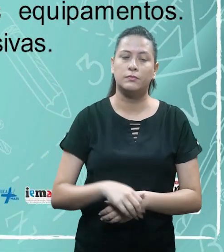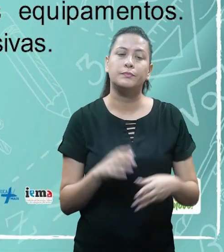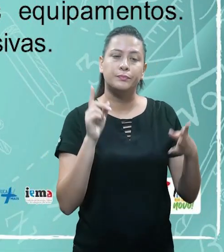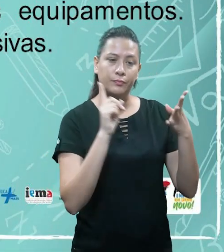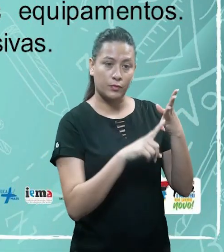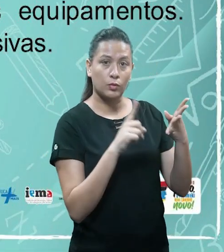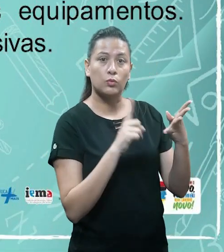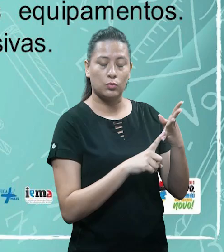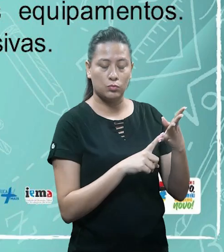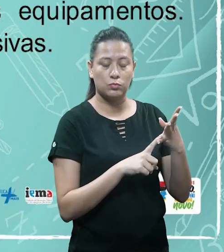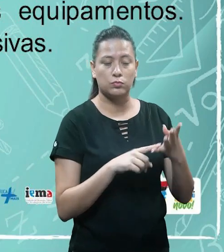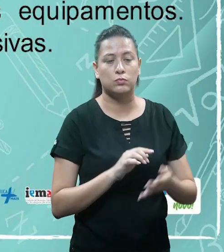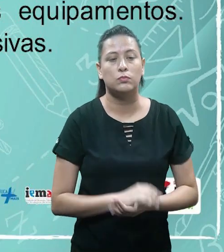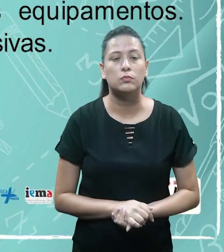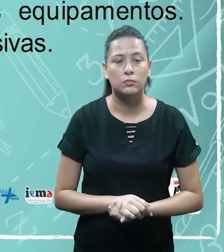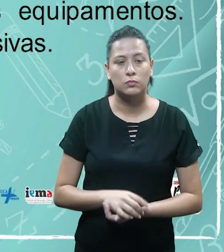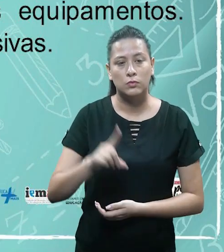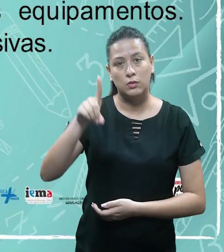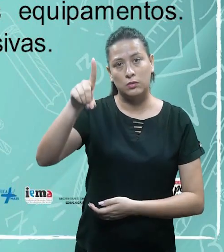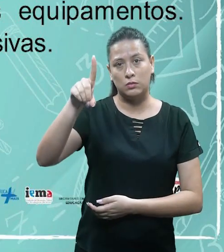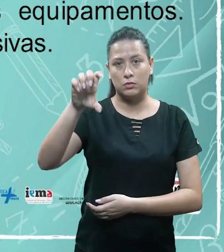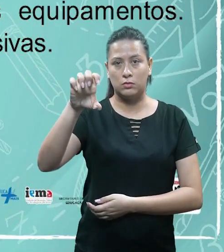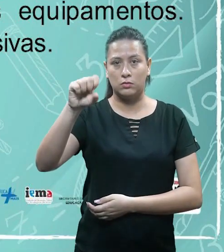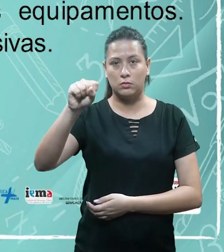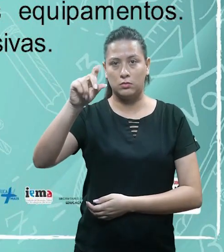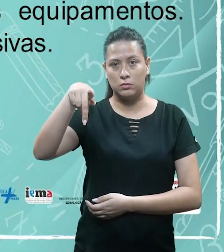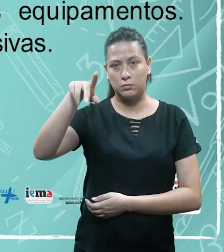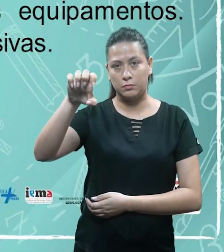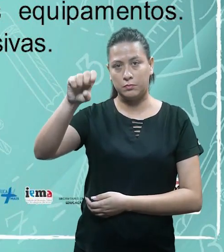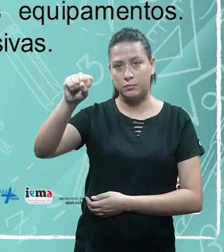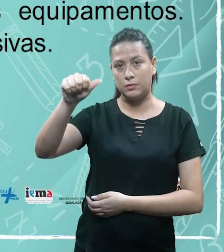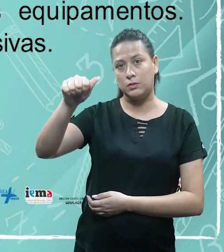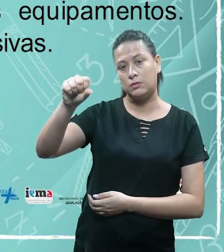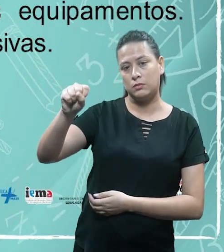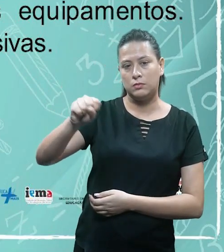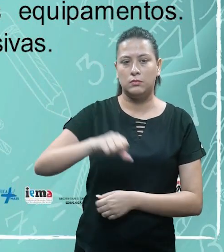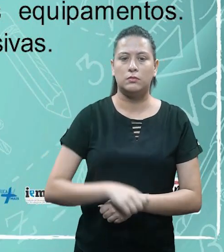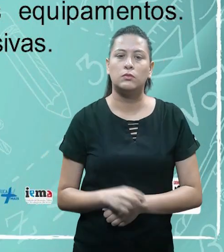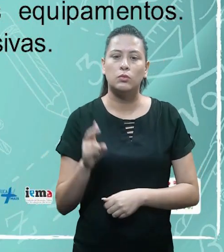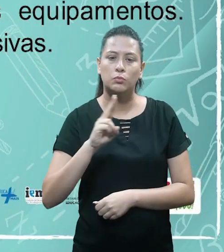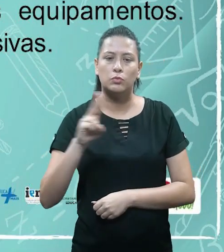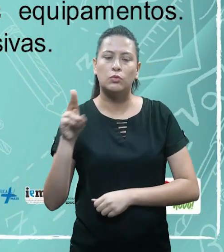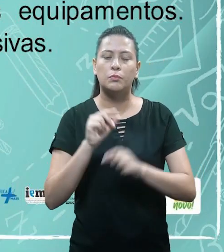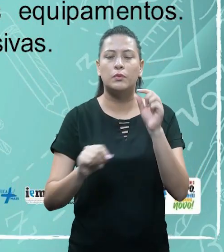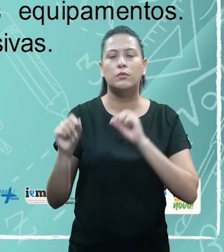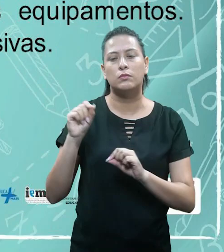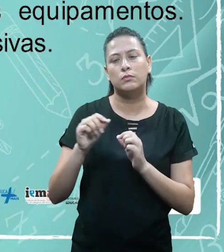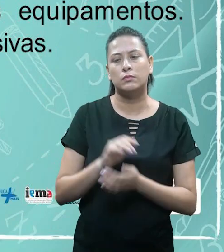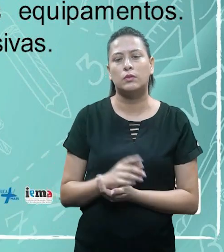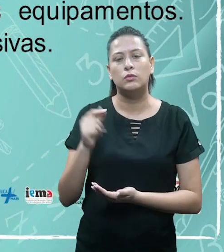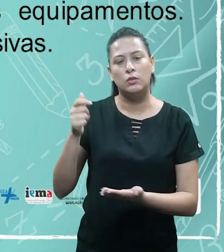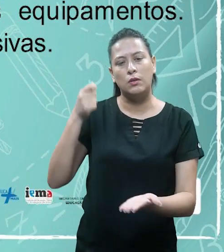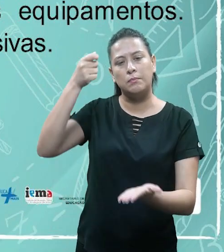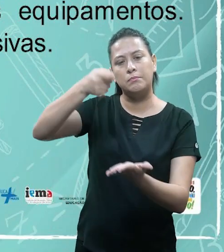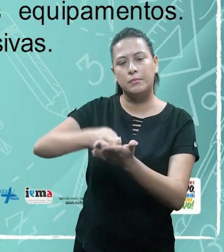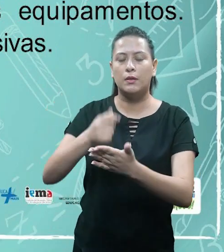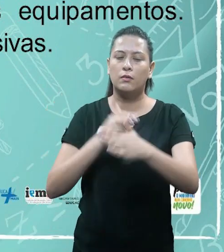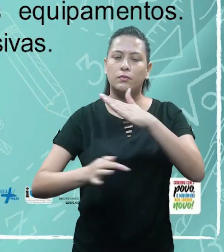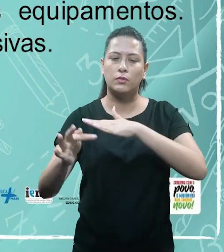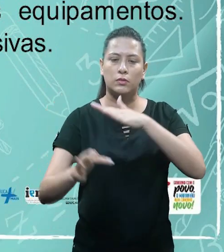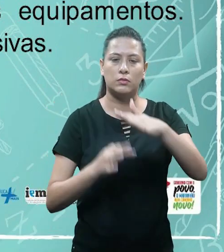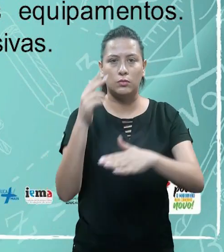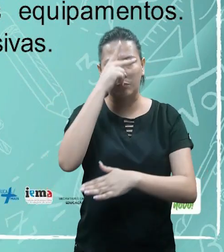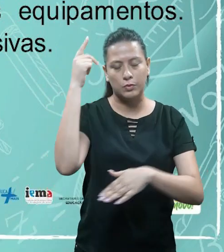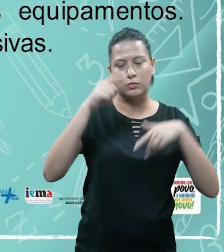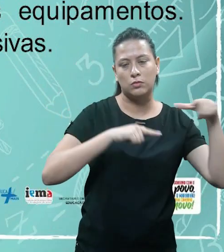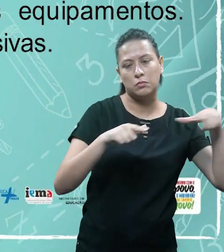certo? E o quarto, o último grande grupo do nosso plano de contas são as despesas, tá? As despesas, como o nome sugere, são os pagamentos feitos a